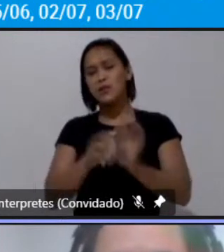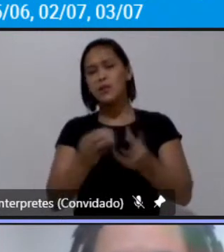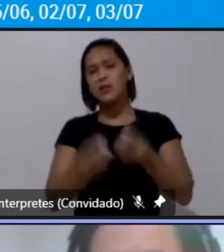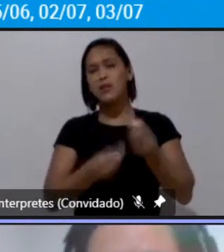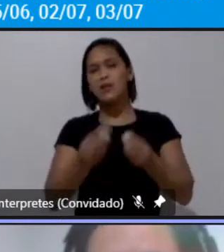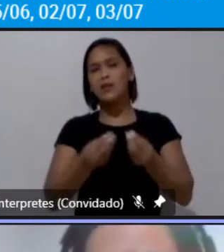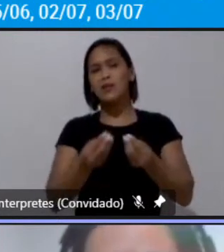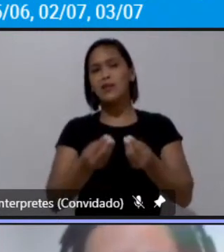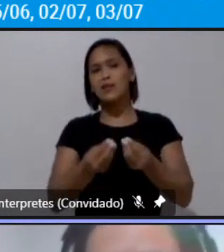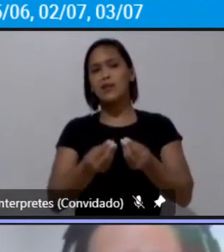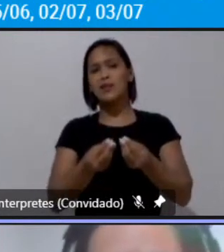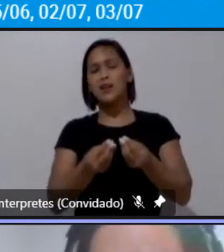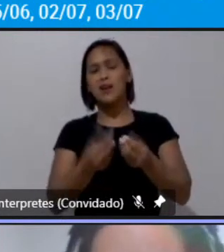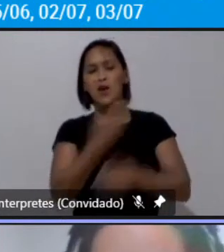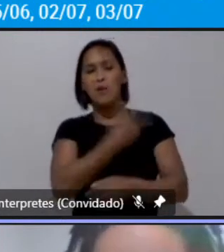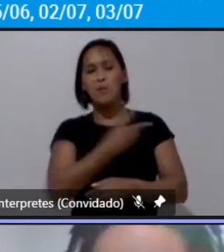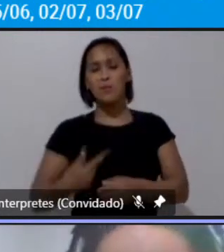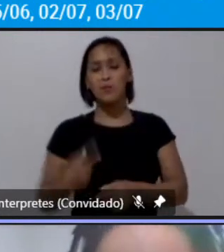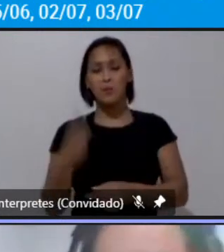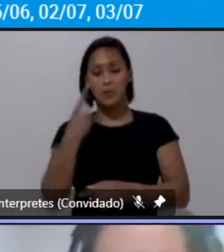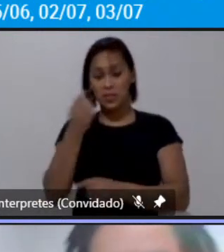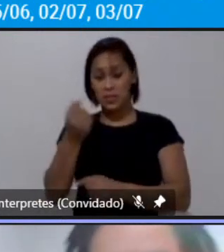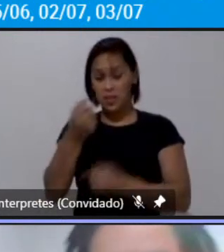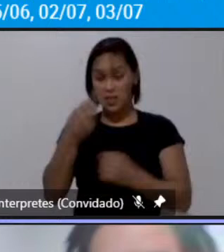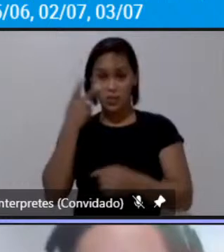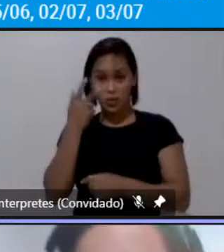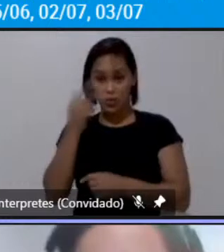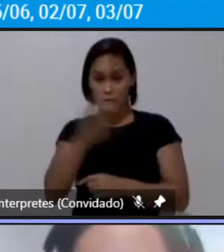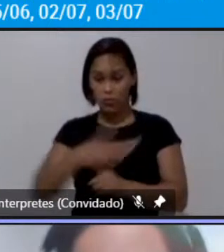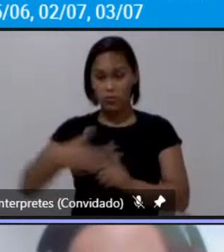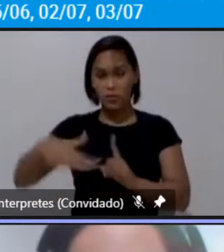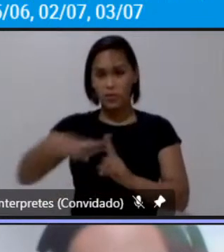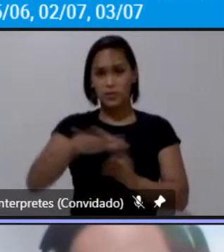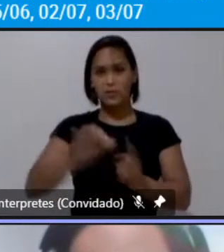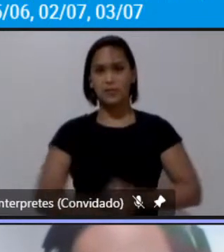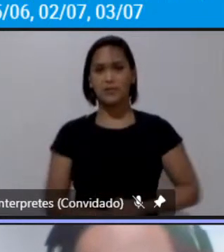função pública de interesse comum aqui na região pode passar Daniel